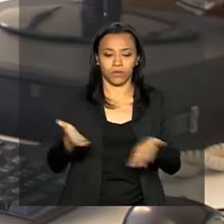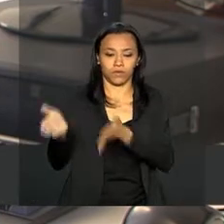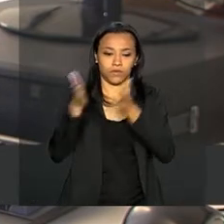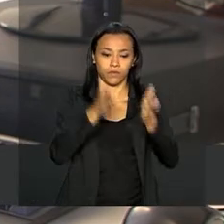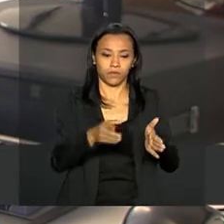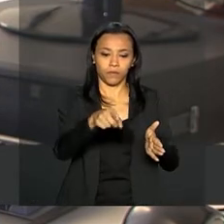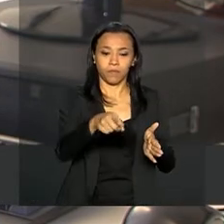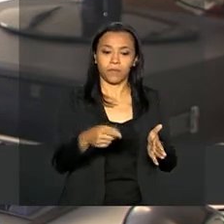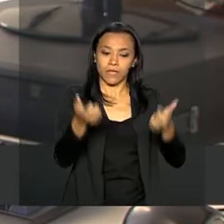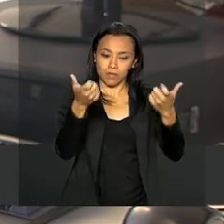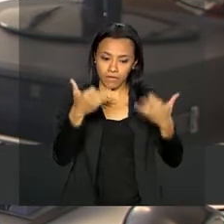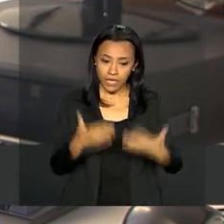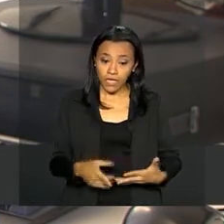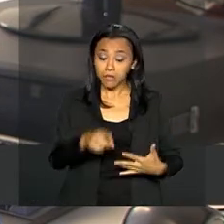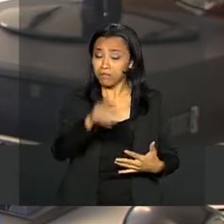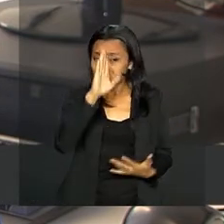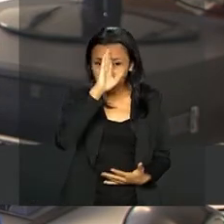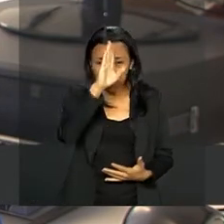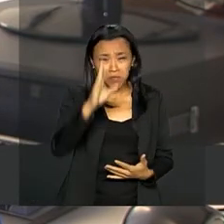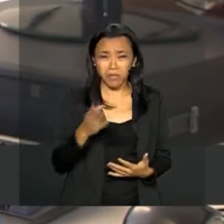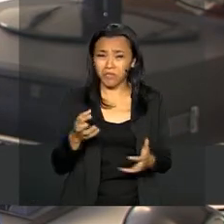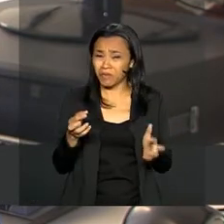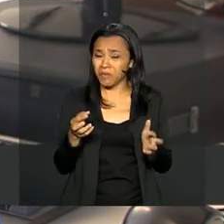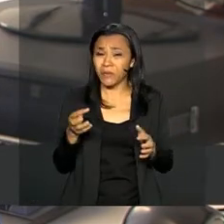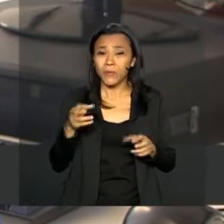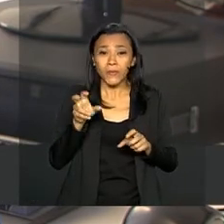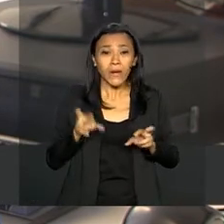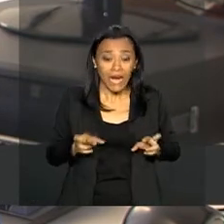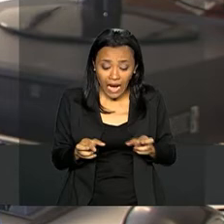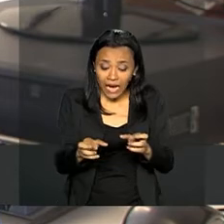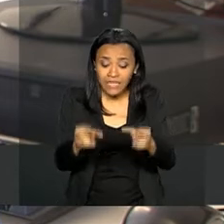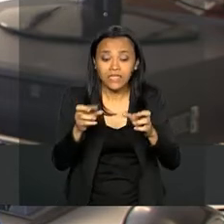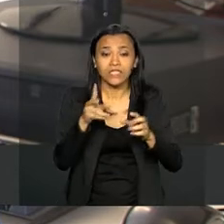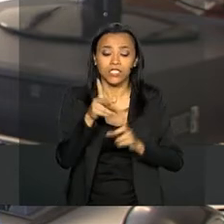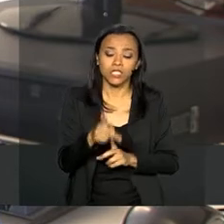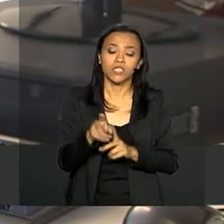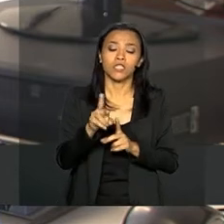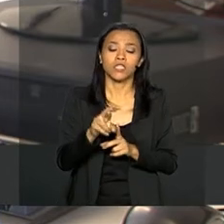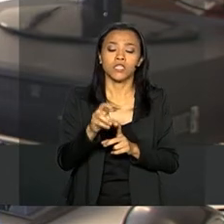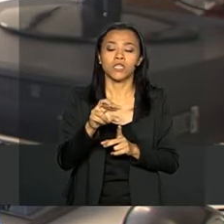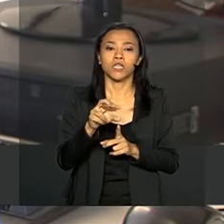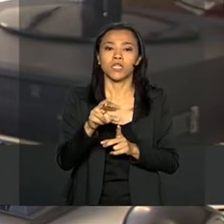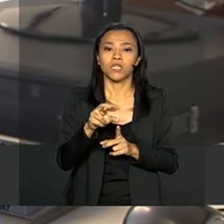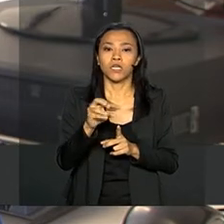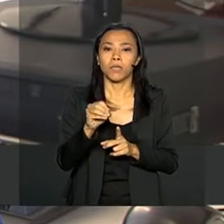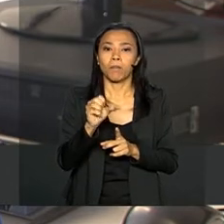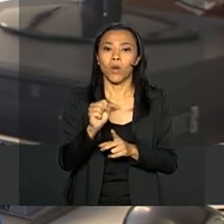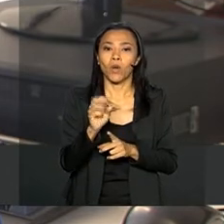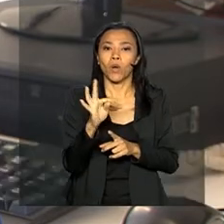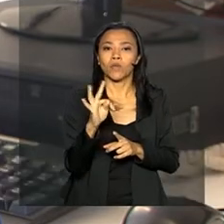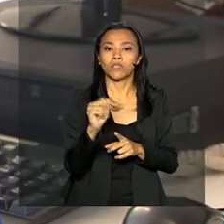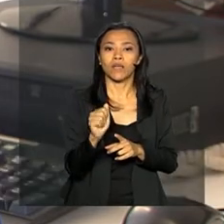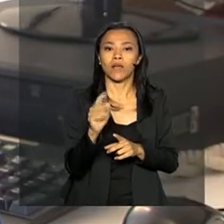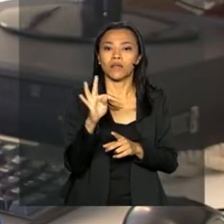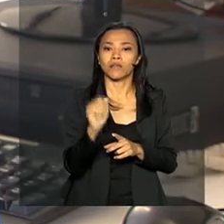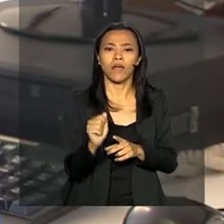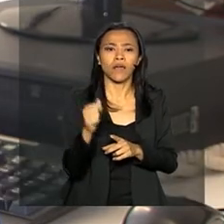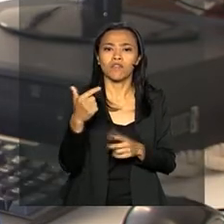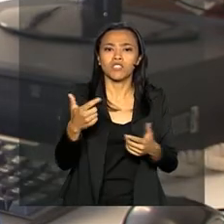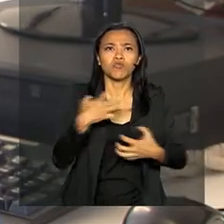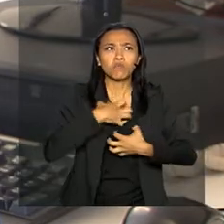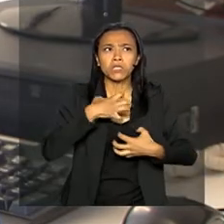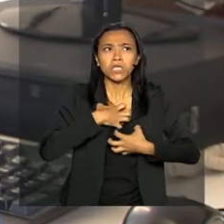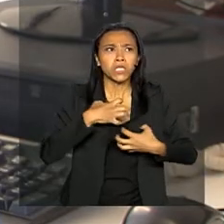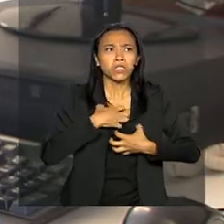prostáticas, principalmente o câncer de próstata, eles não apresentam sintomas na fase inicial. Então é muito importante que ele